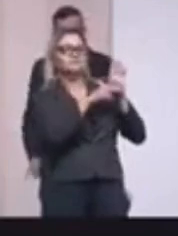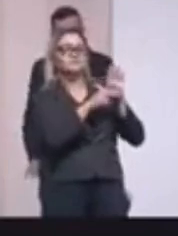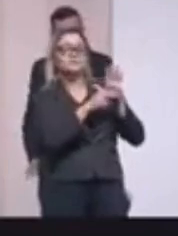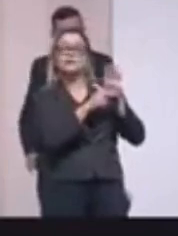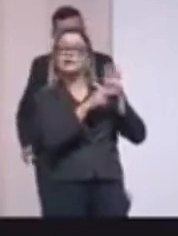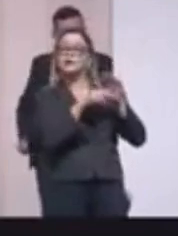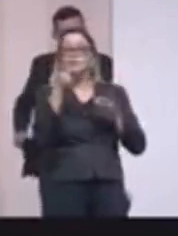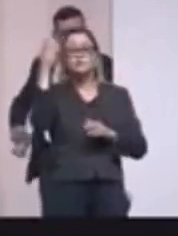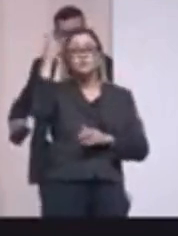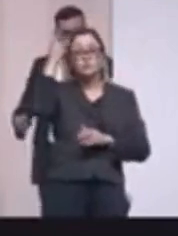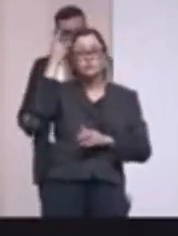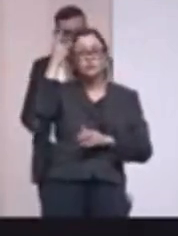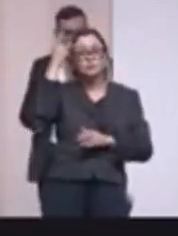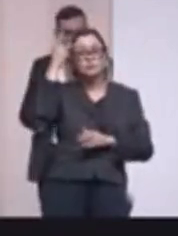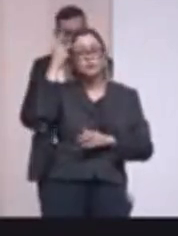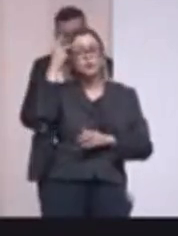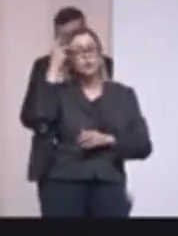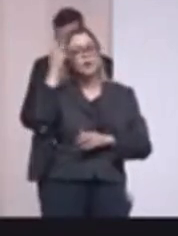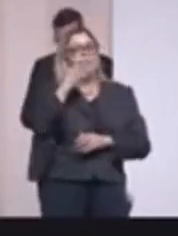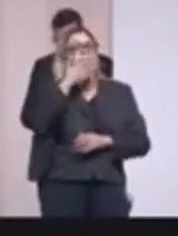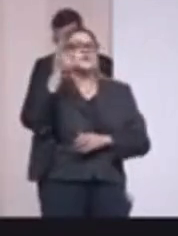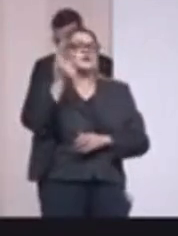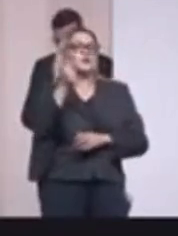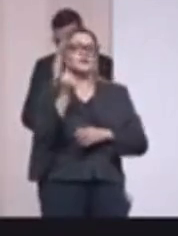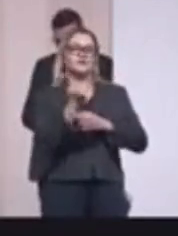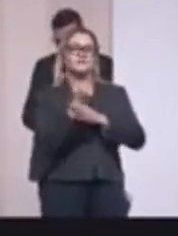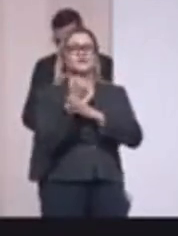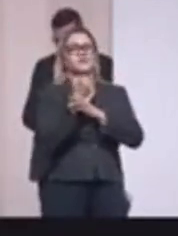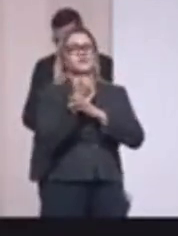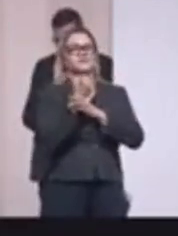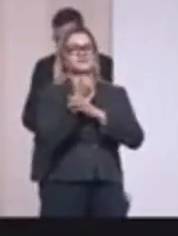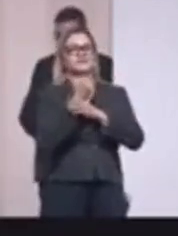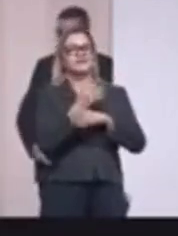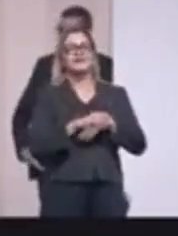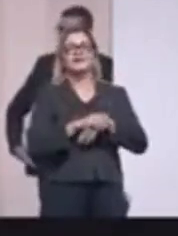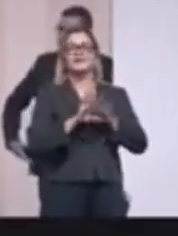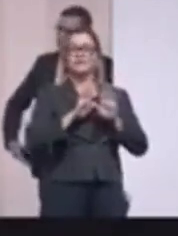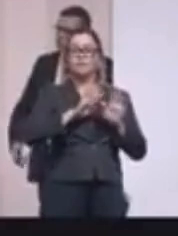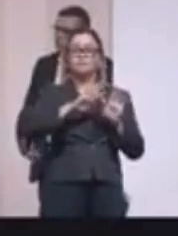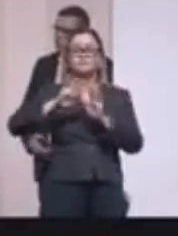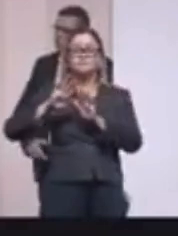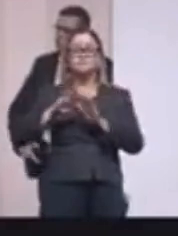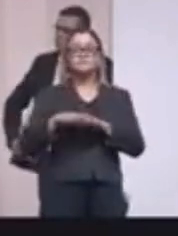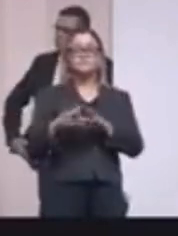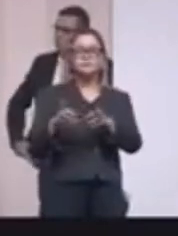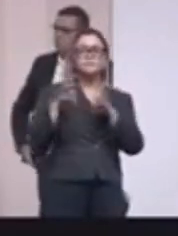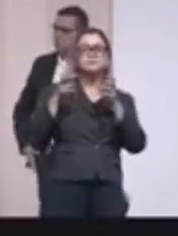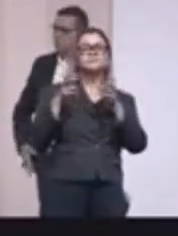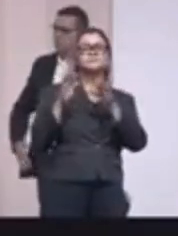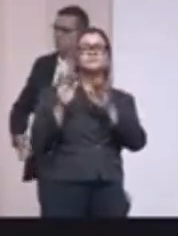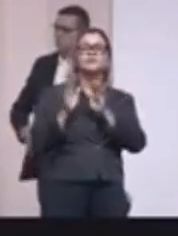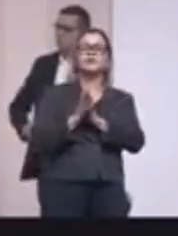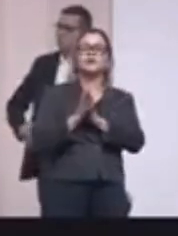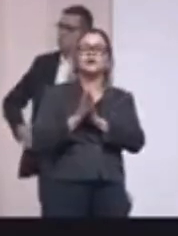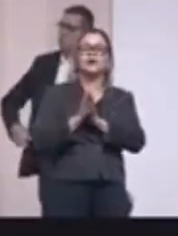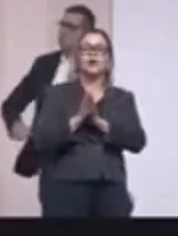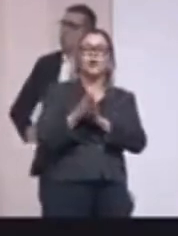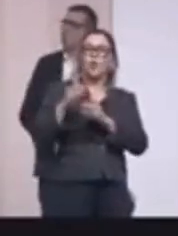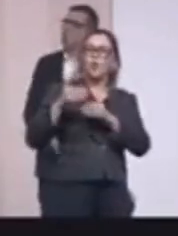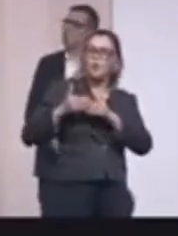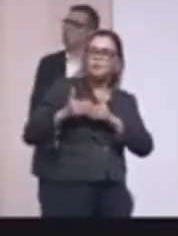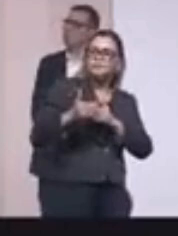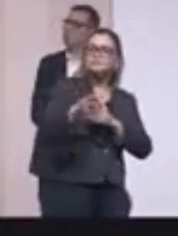Estado realmente a melhor segurança pública, porque ao fim e ao cabo o que a gente vai ver é o seguinte, vamos continuar